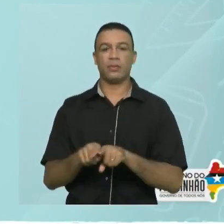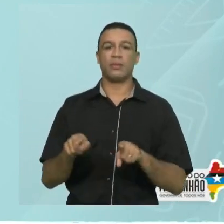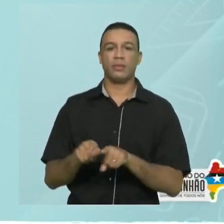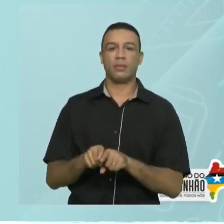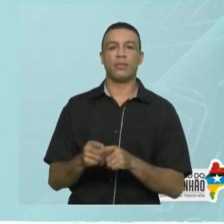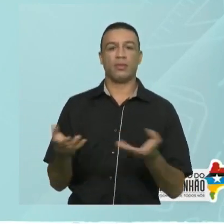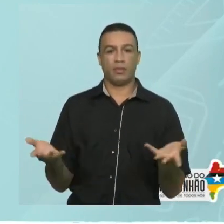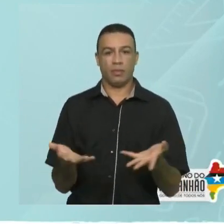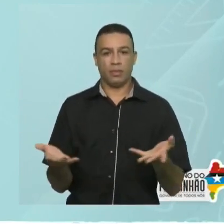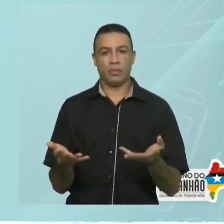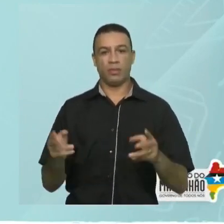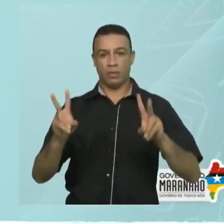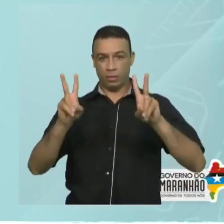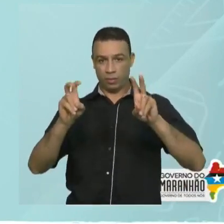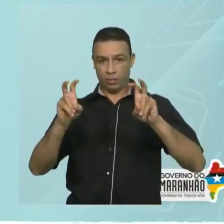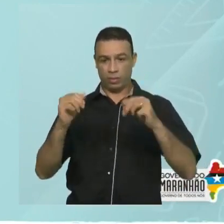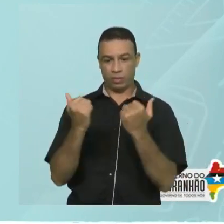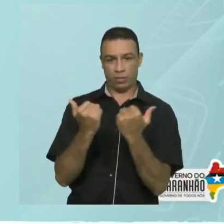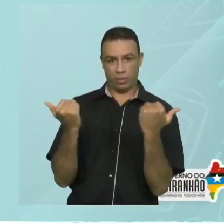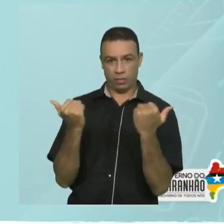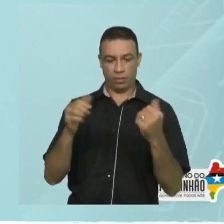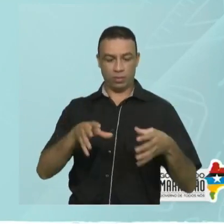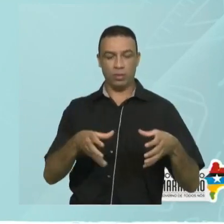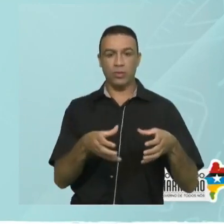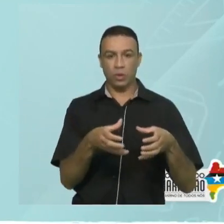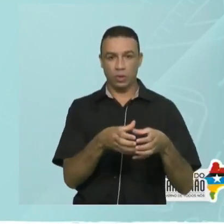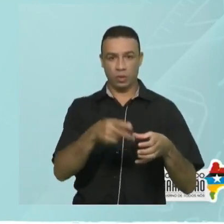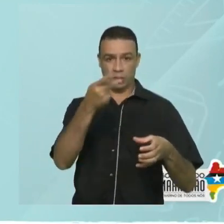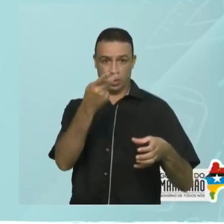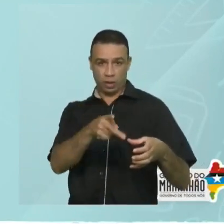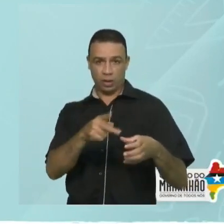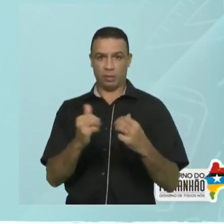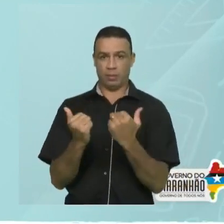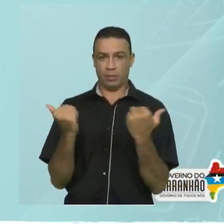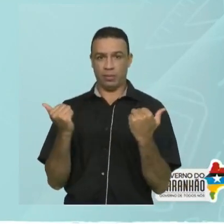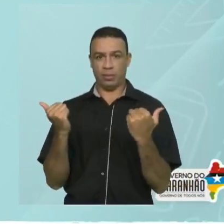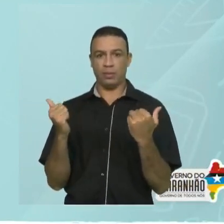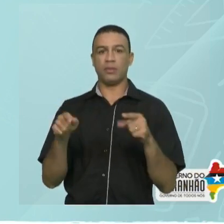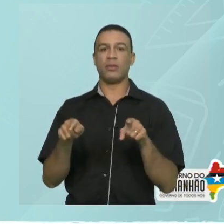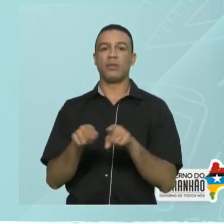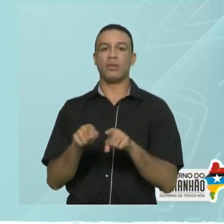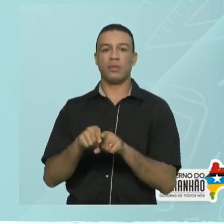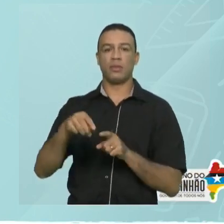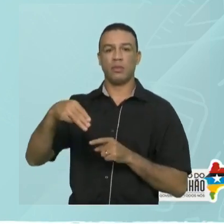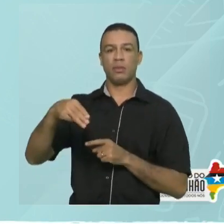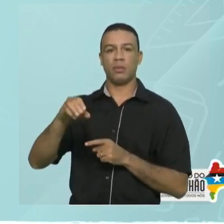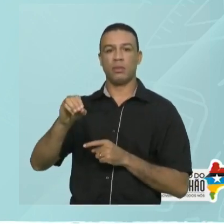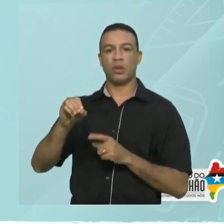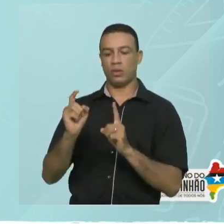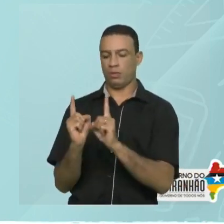inteiros, conjunto dos números inteiros, módulo de um número inteiro,